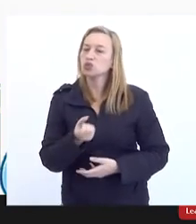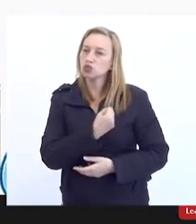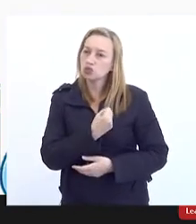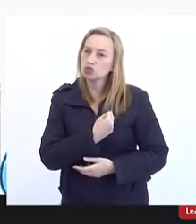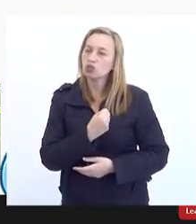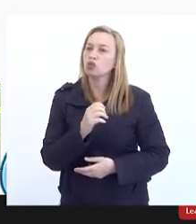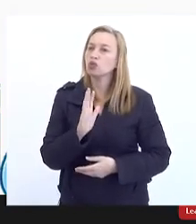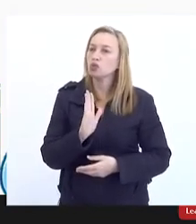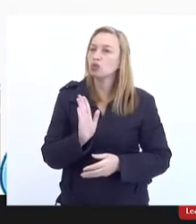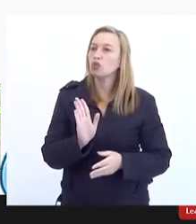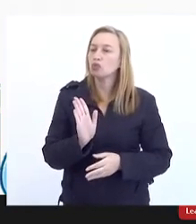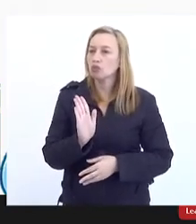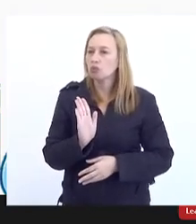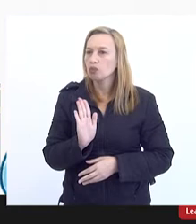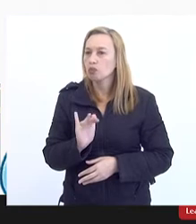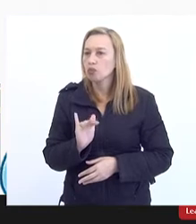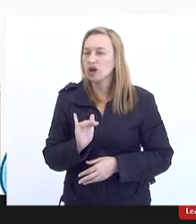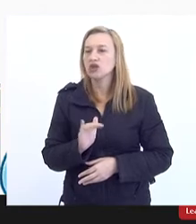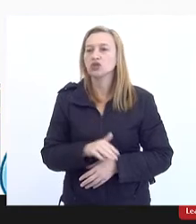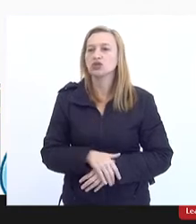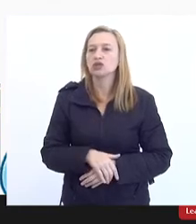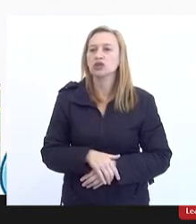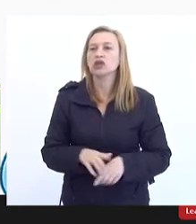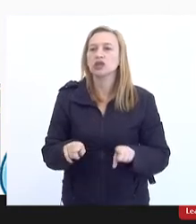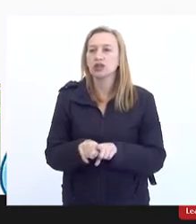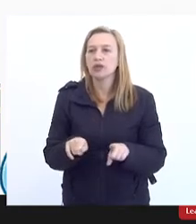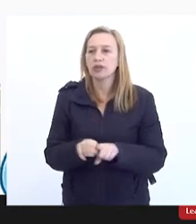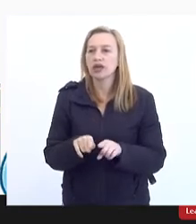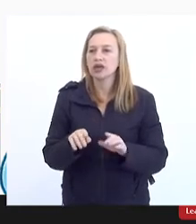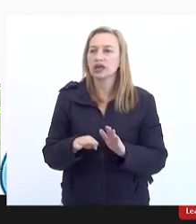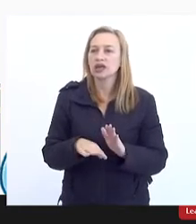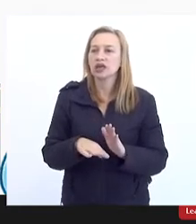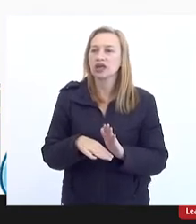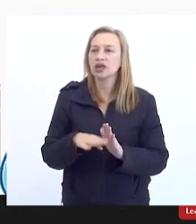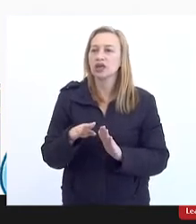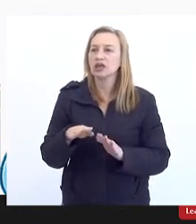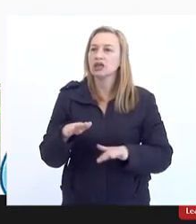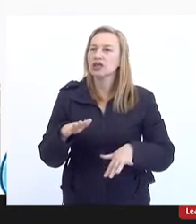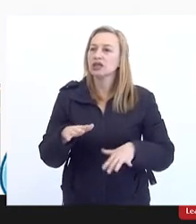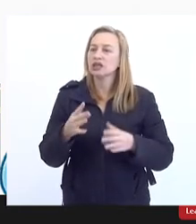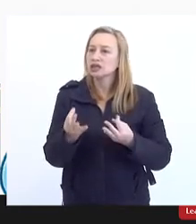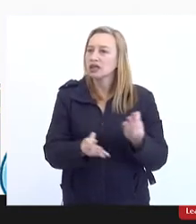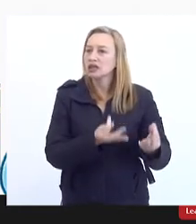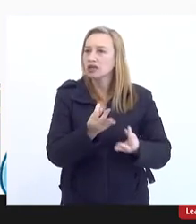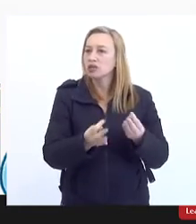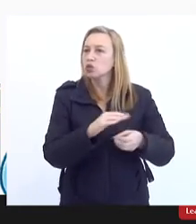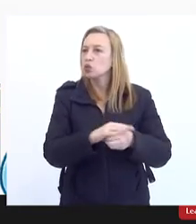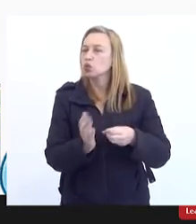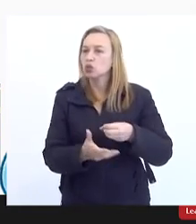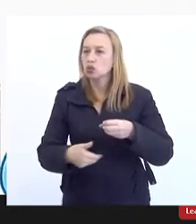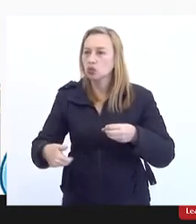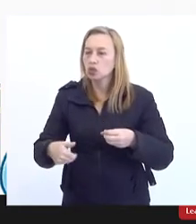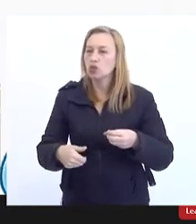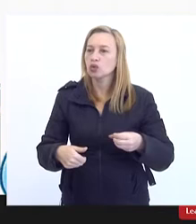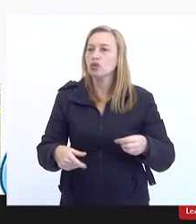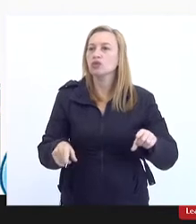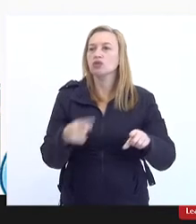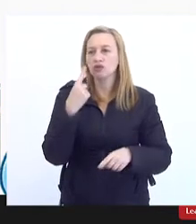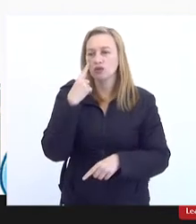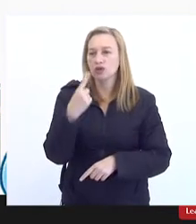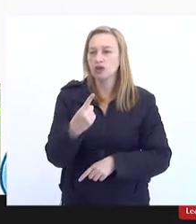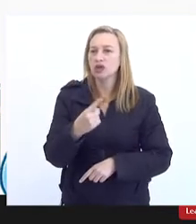coleta em alguns municípios e temos índices extremamente variáveis de tratamento de esgoto destacando